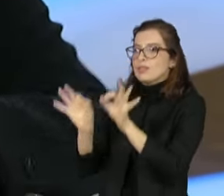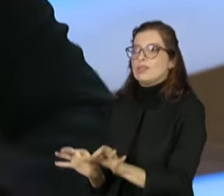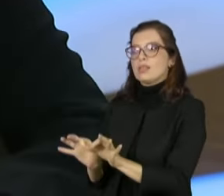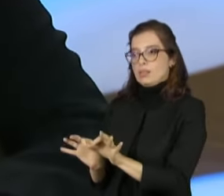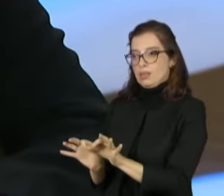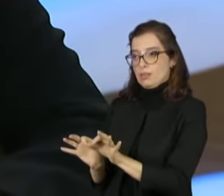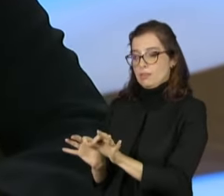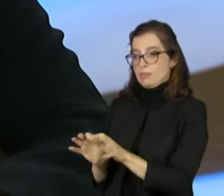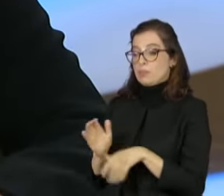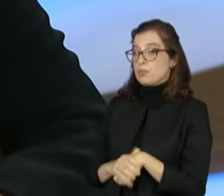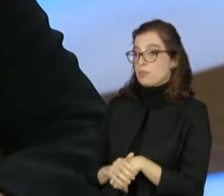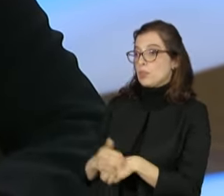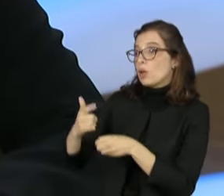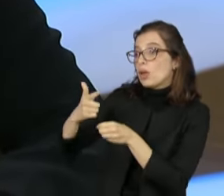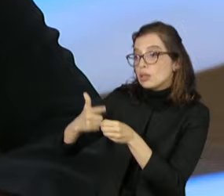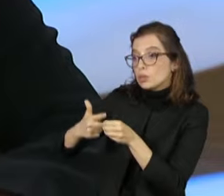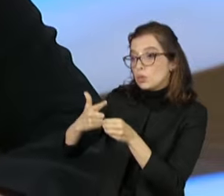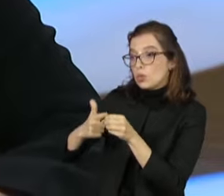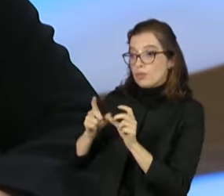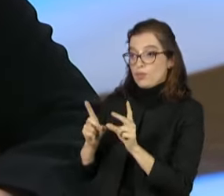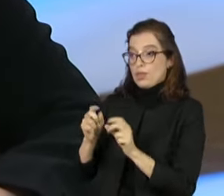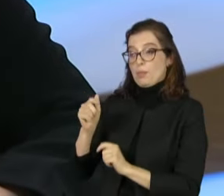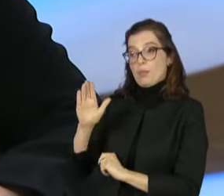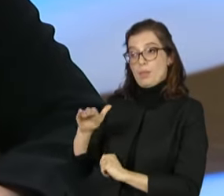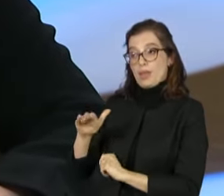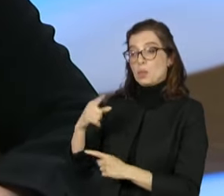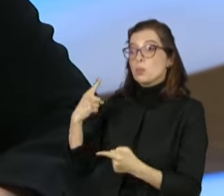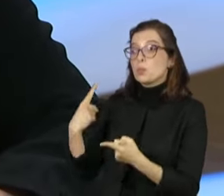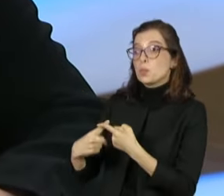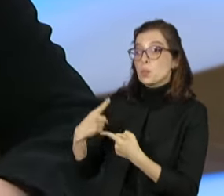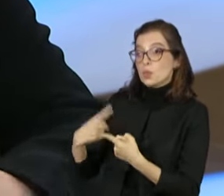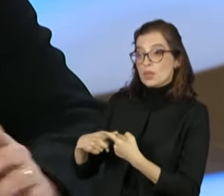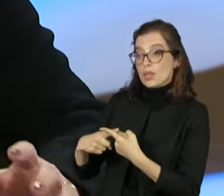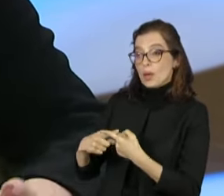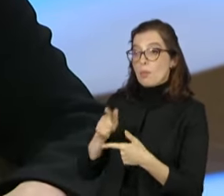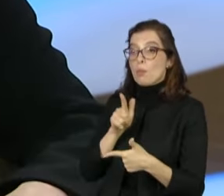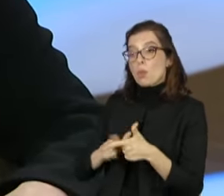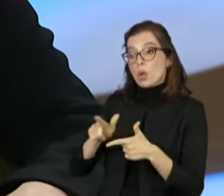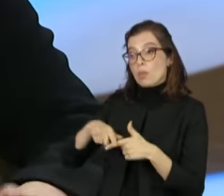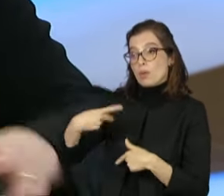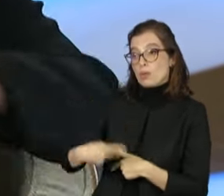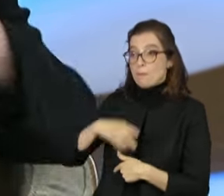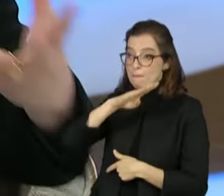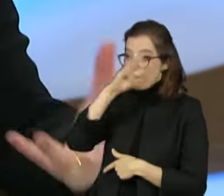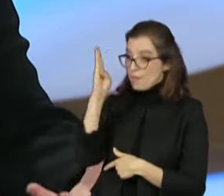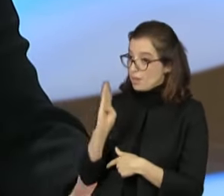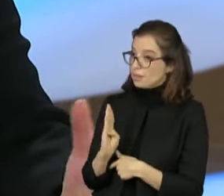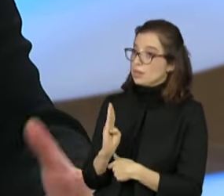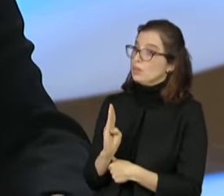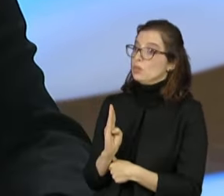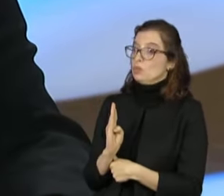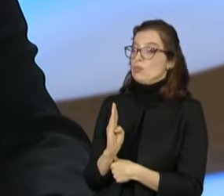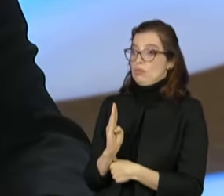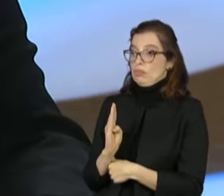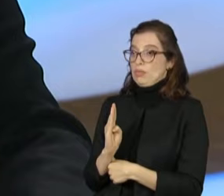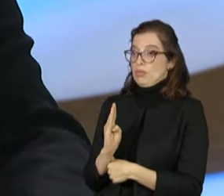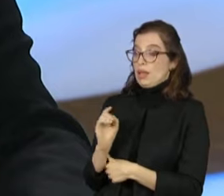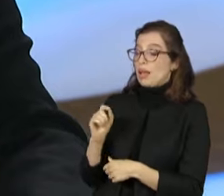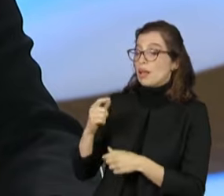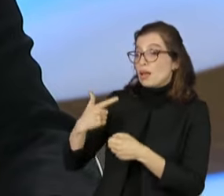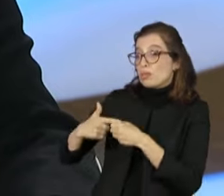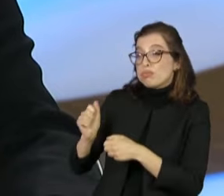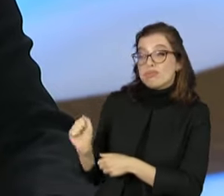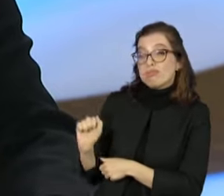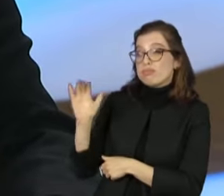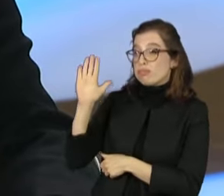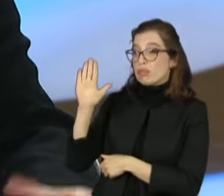reconhecer aqui, o problema da alta do preço do combustível no Brasil não é só culpa de fatores externos, como o mundo está tendo esse problema, é que